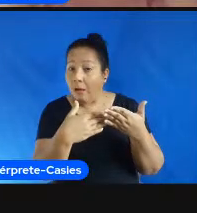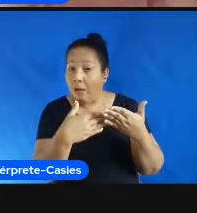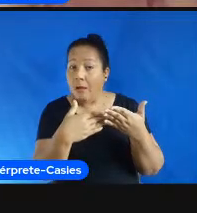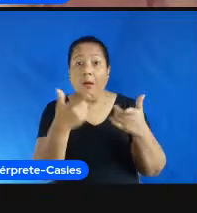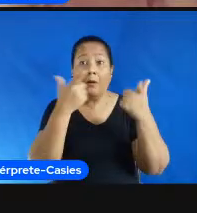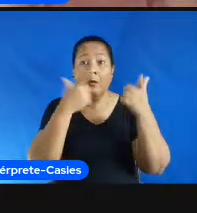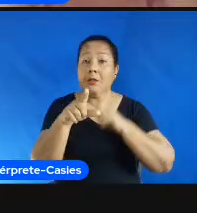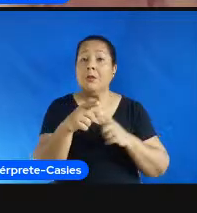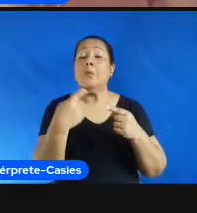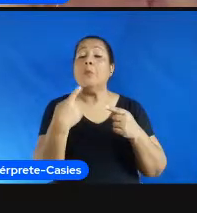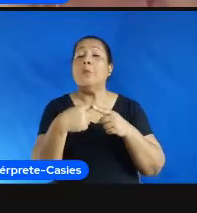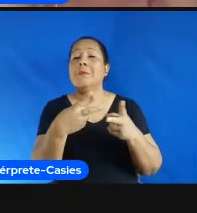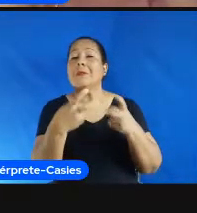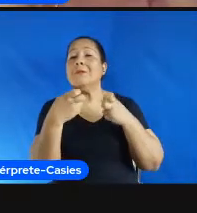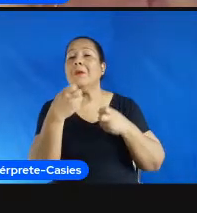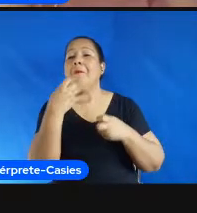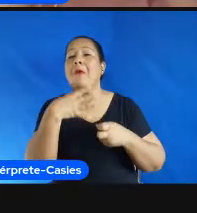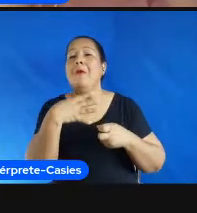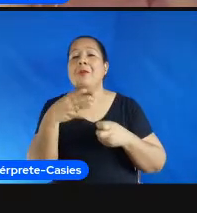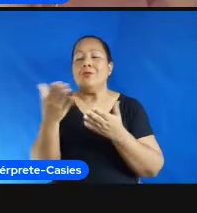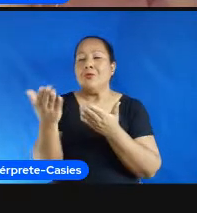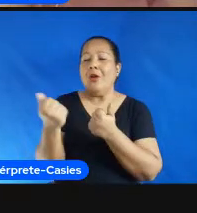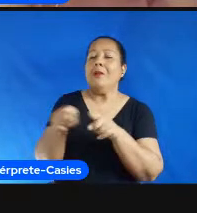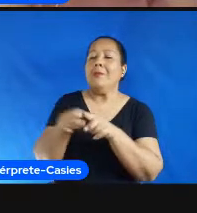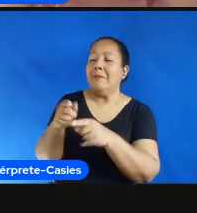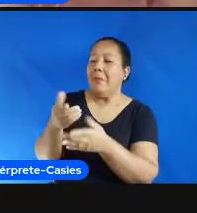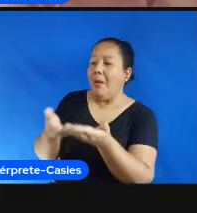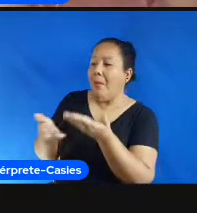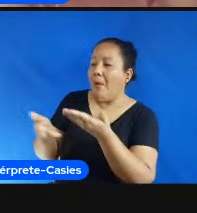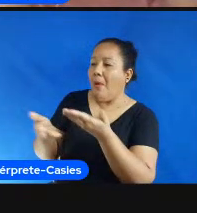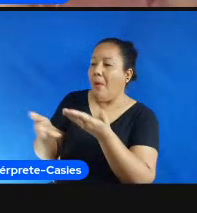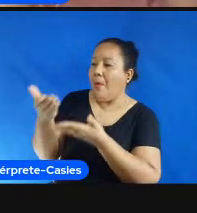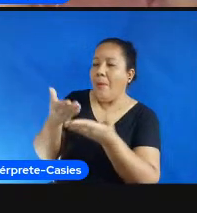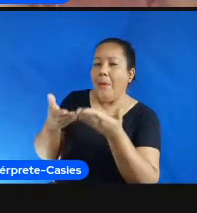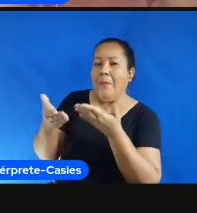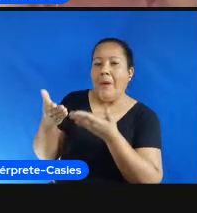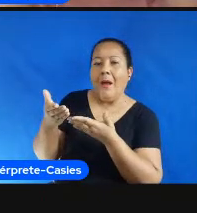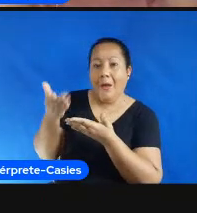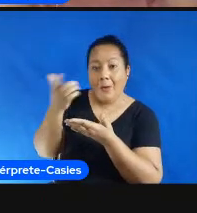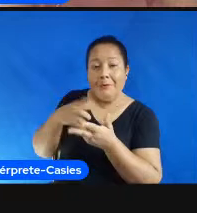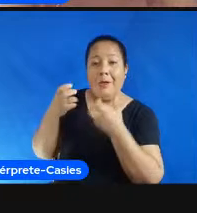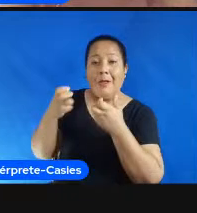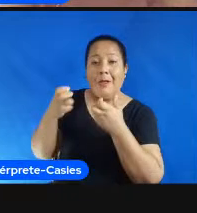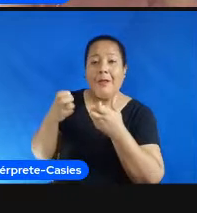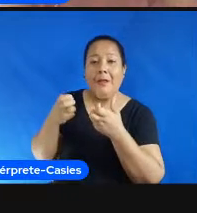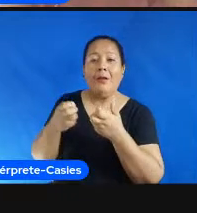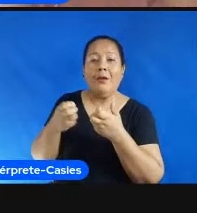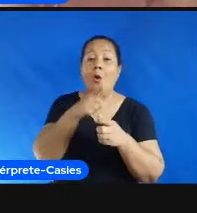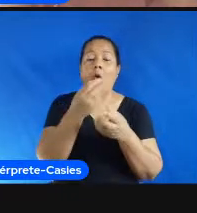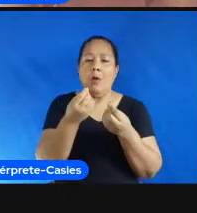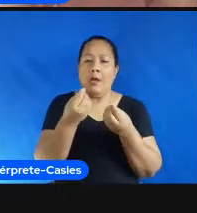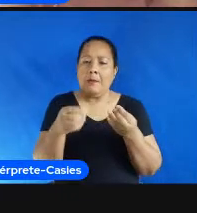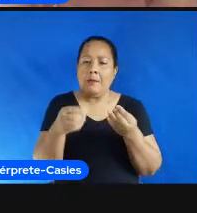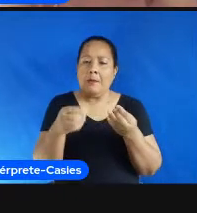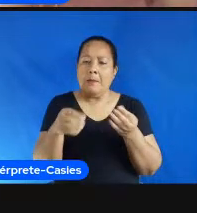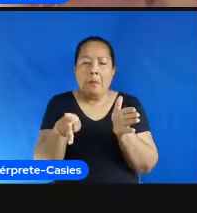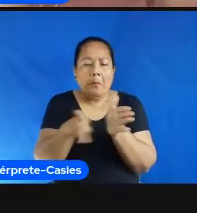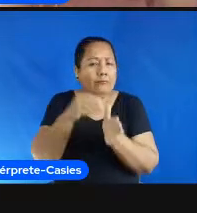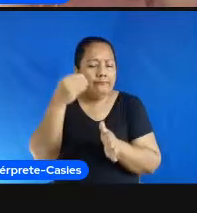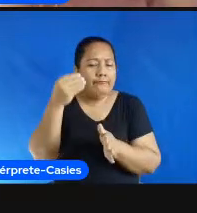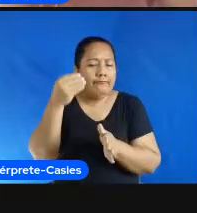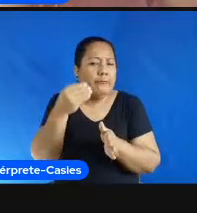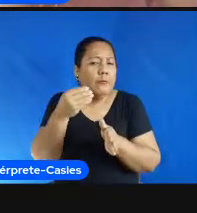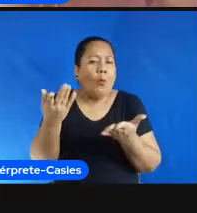de formação humano isso fez a diferença né a formação no ensino superior parece também ter sido importante porque os